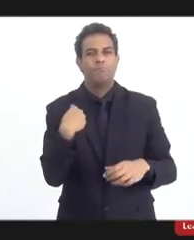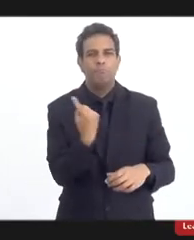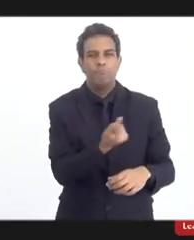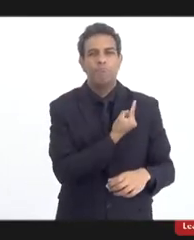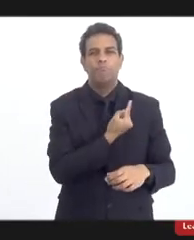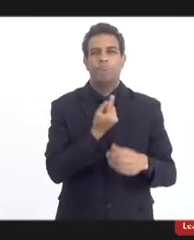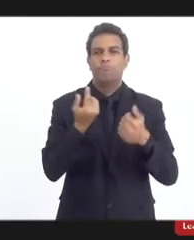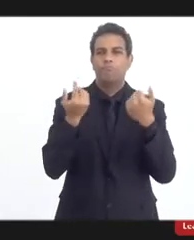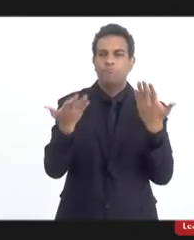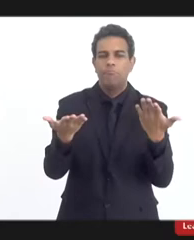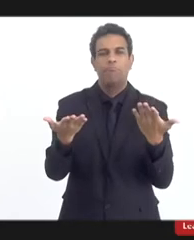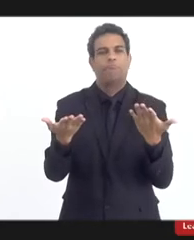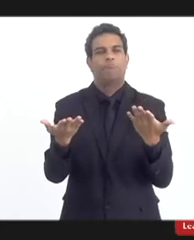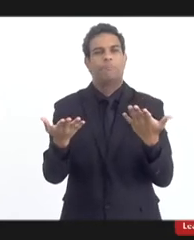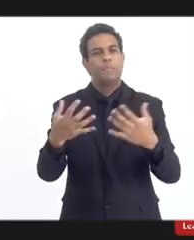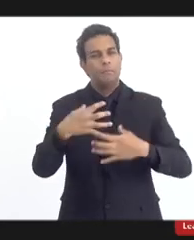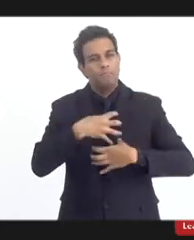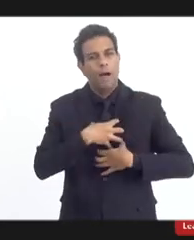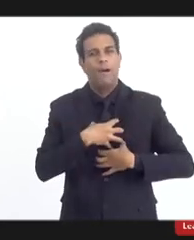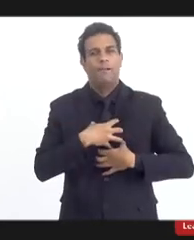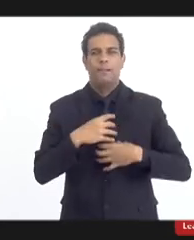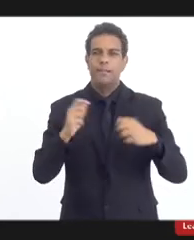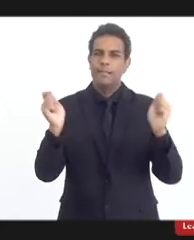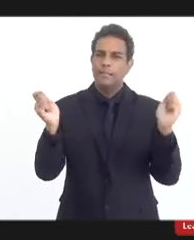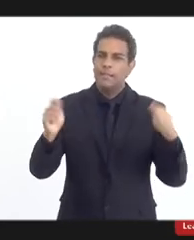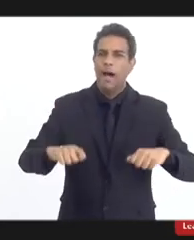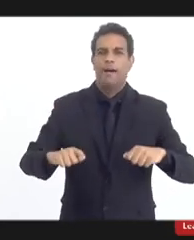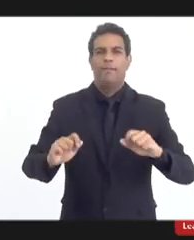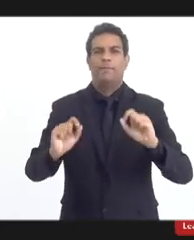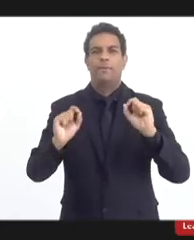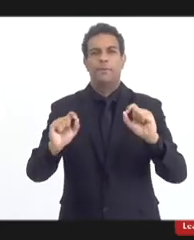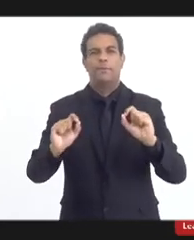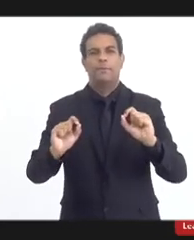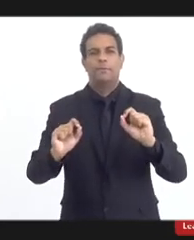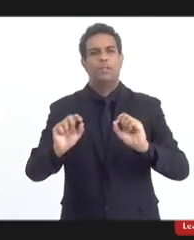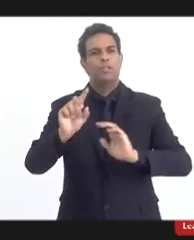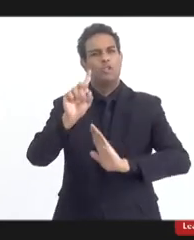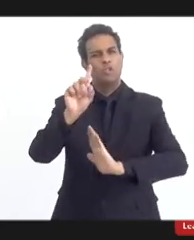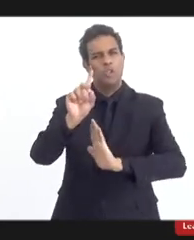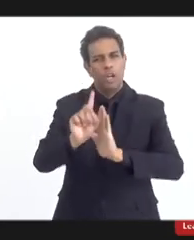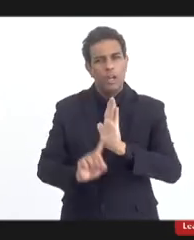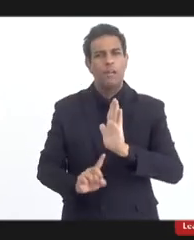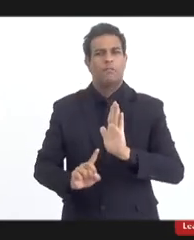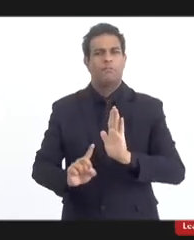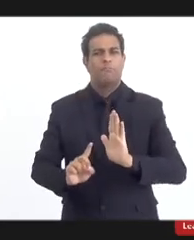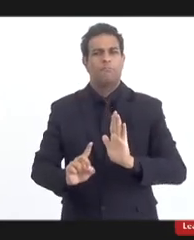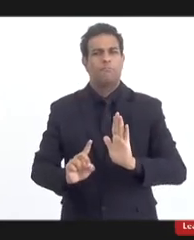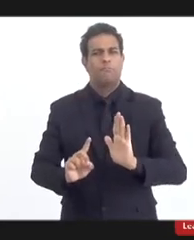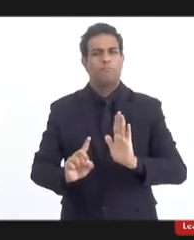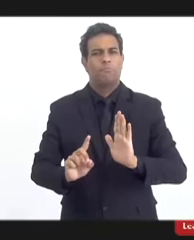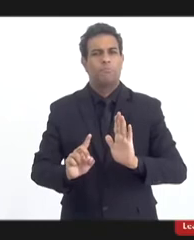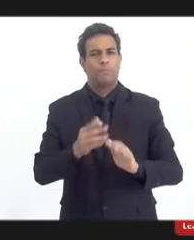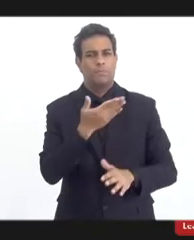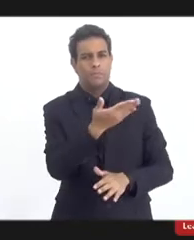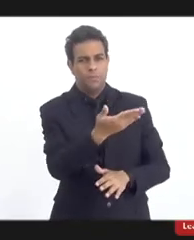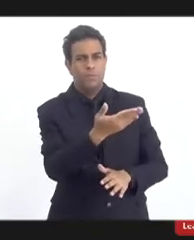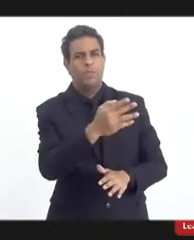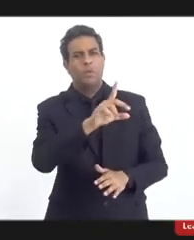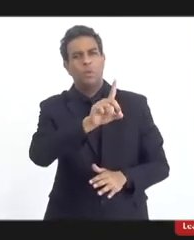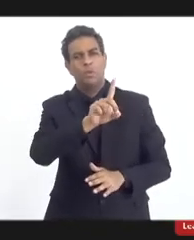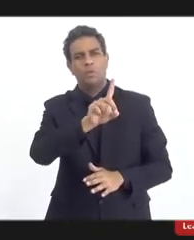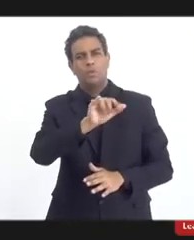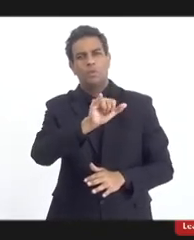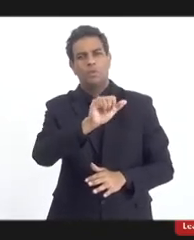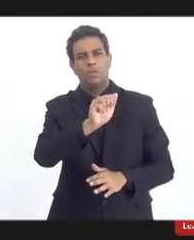isso, nós estamos tratando do direito, e o Diácono foi muito feliz